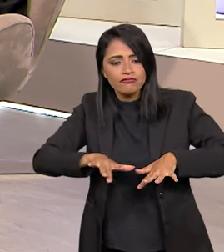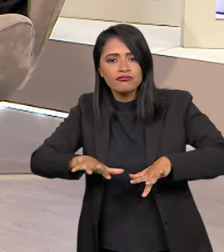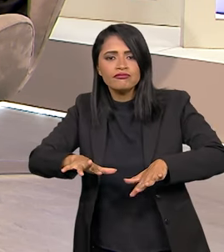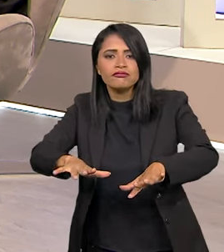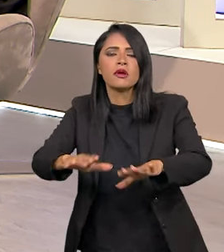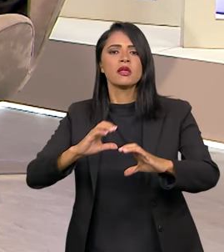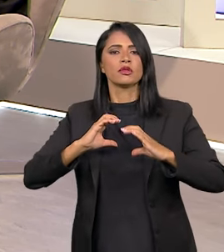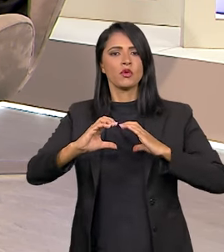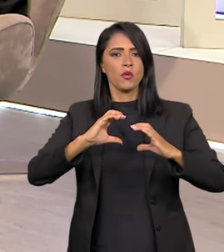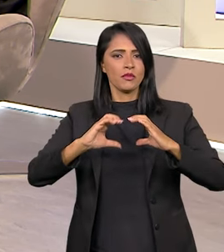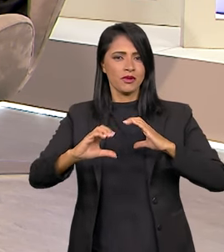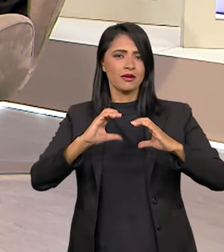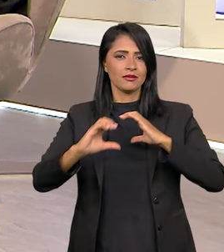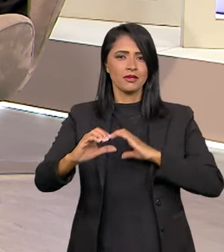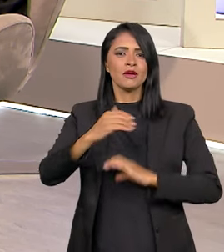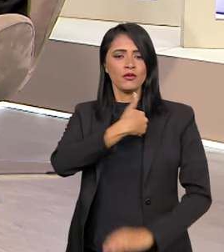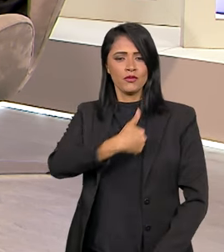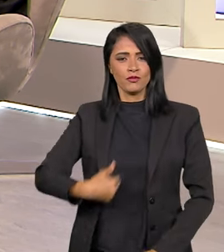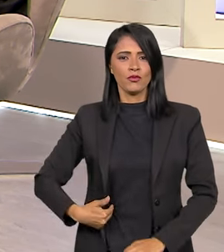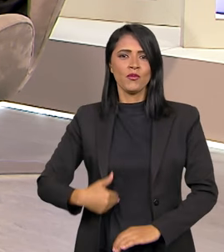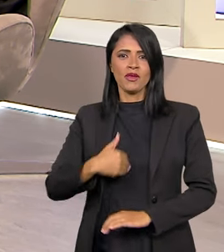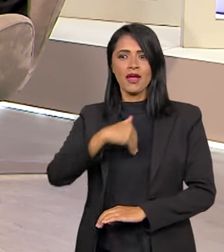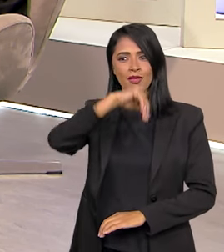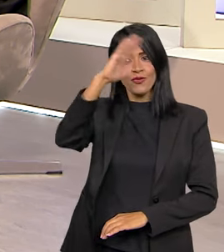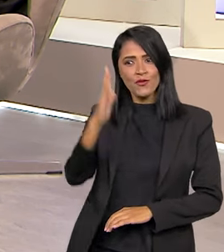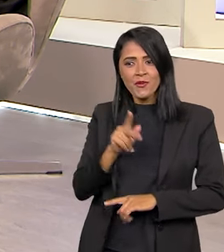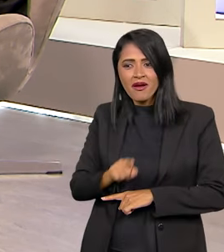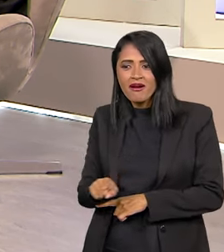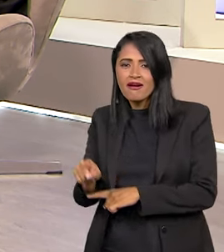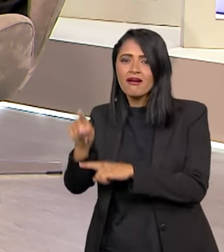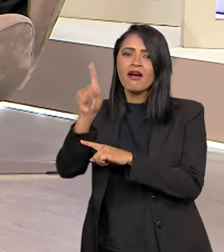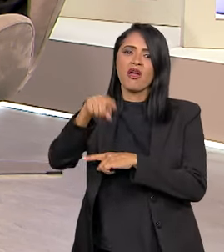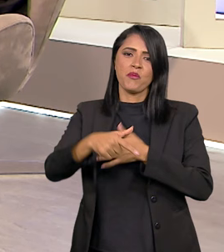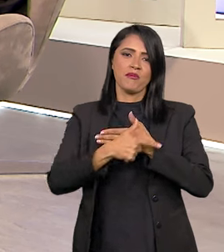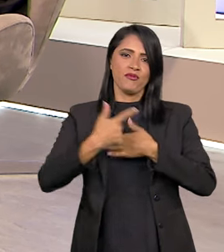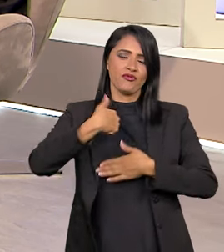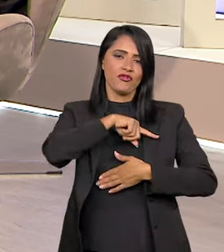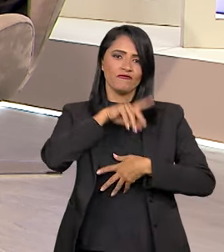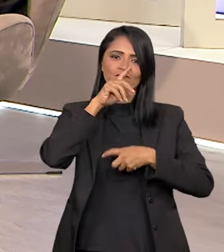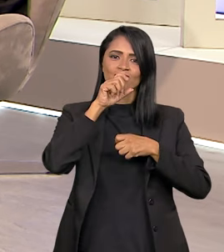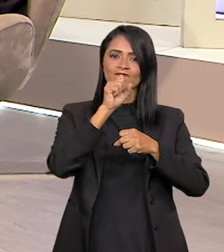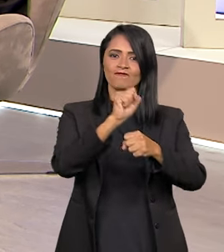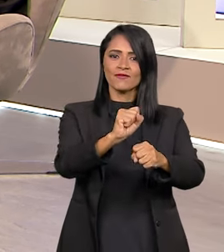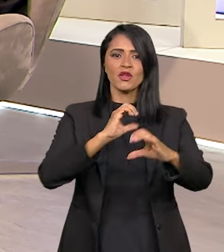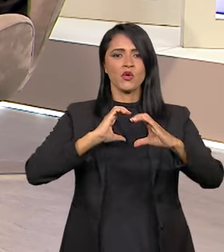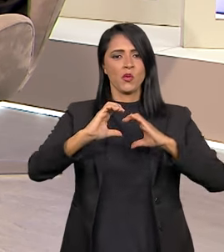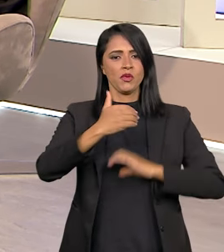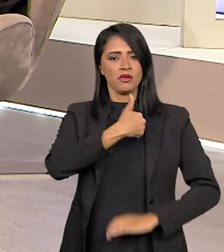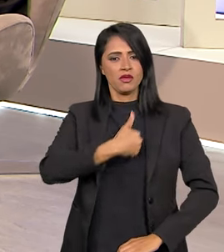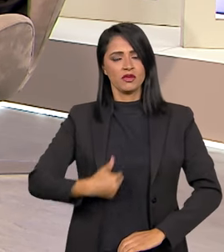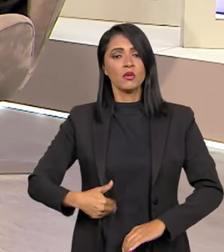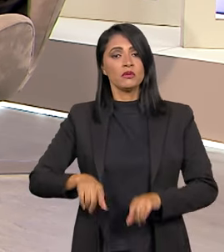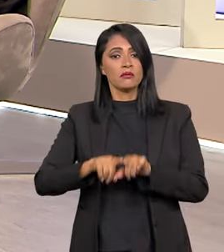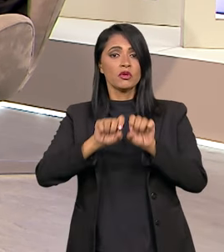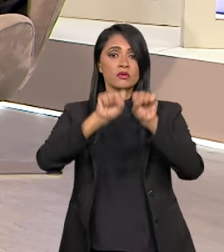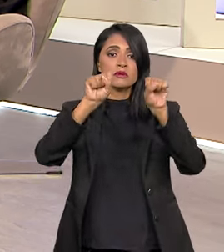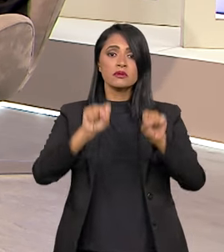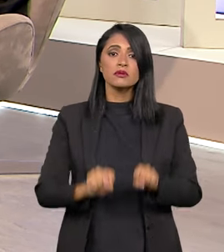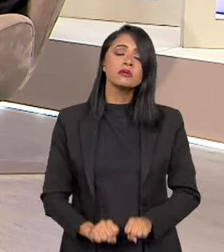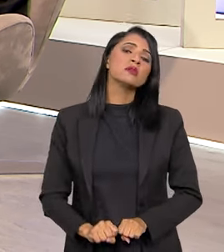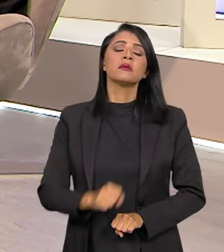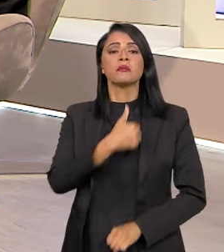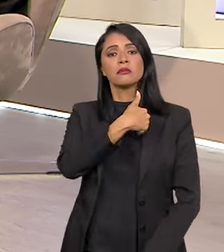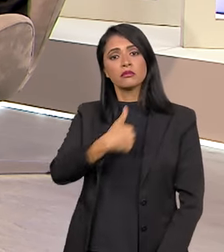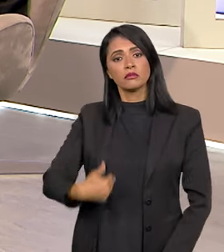a expansão da comunicação pública em todo o país, que esse é o nosso papel, de fortalecer a comunicação pública. E o